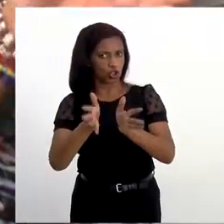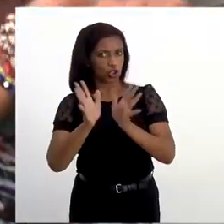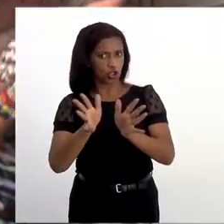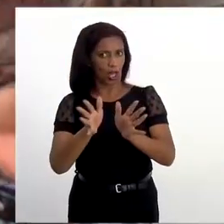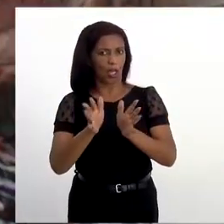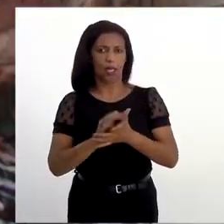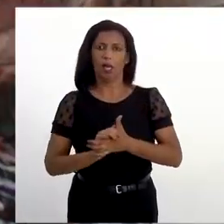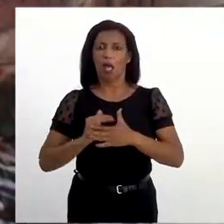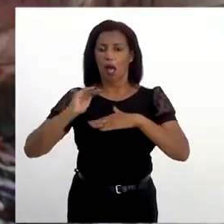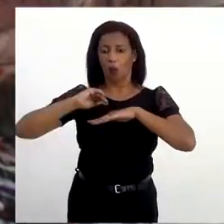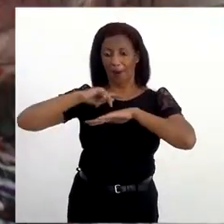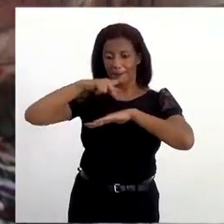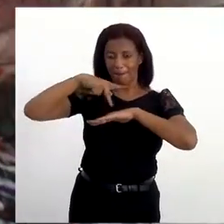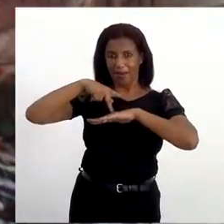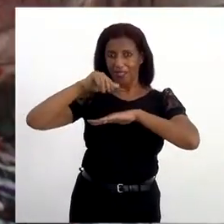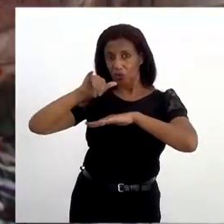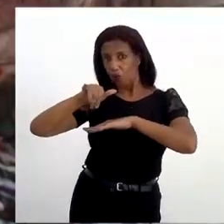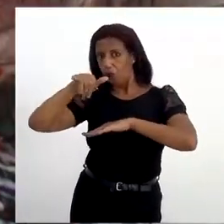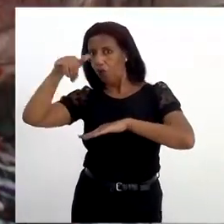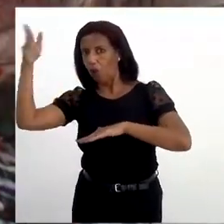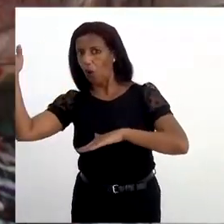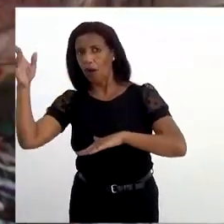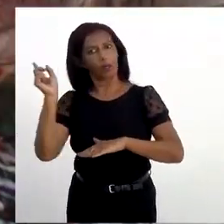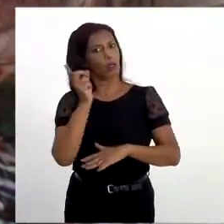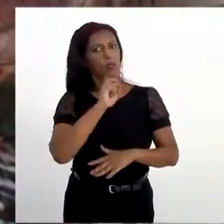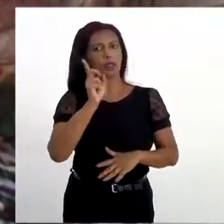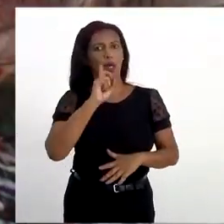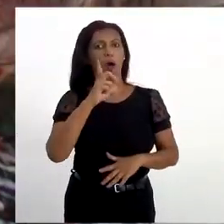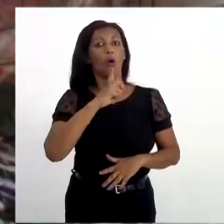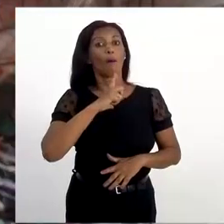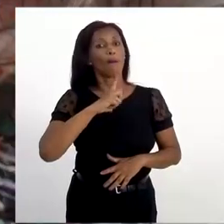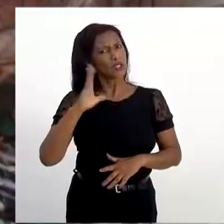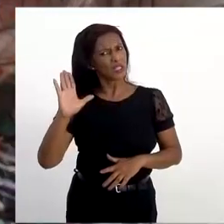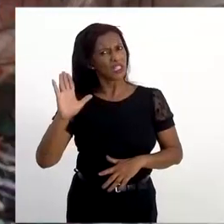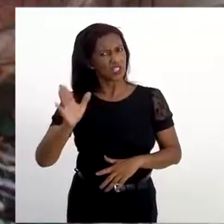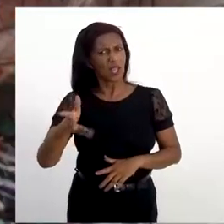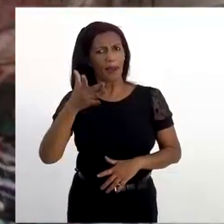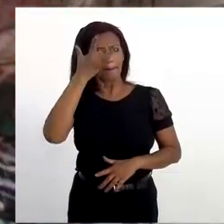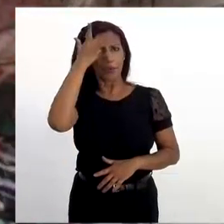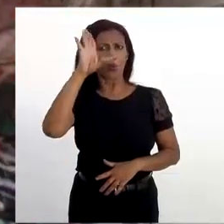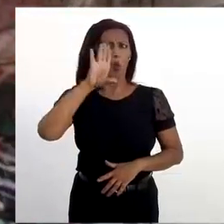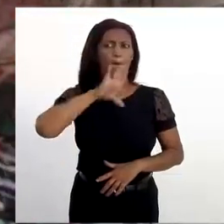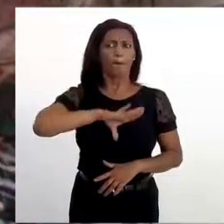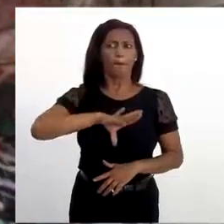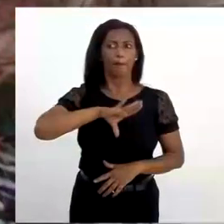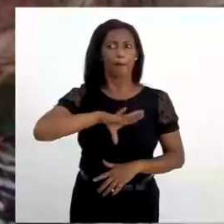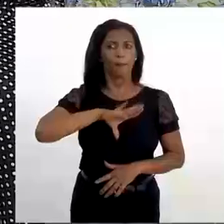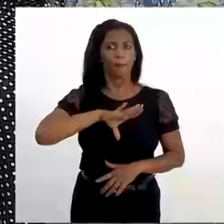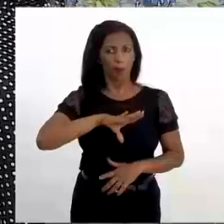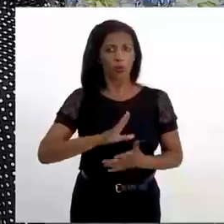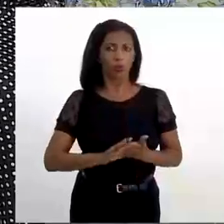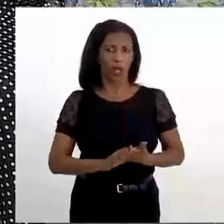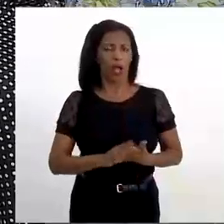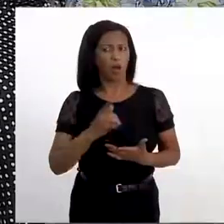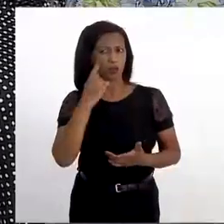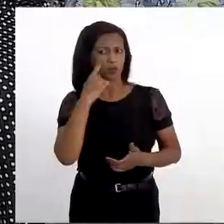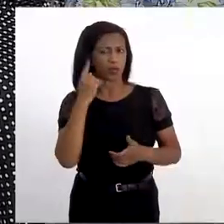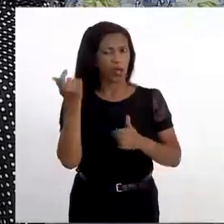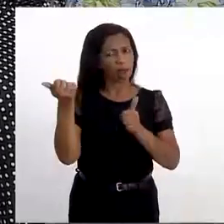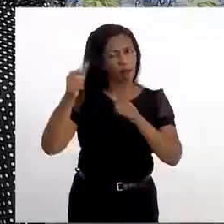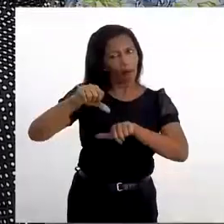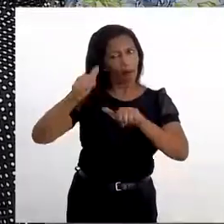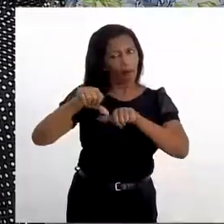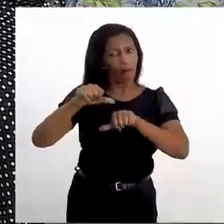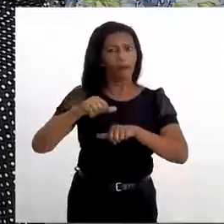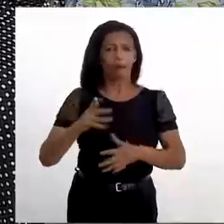Vitória, já mandei pra São Paulo. Agora pra fora, assim, ainda não. Mas tem pessoal lá de Portugal. outro